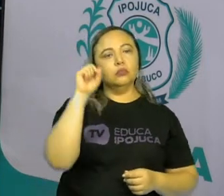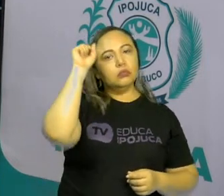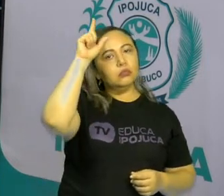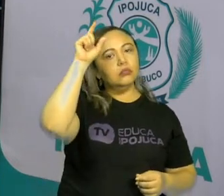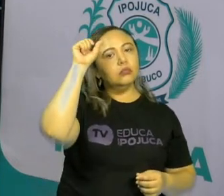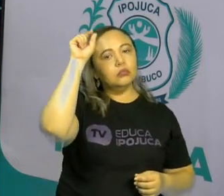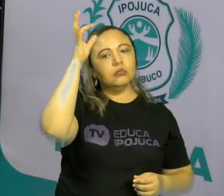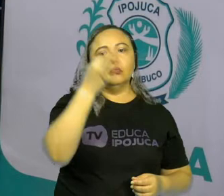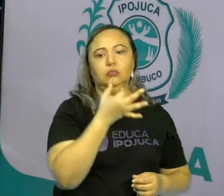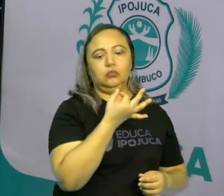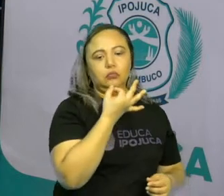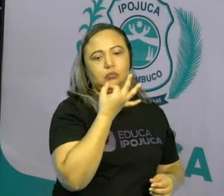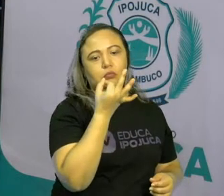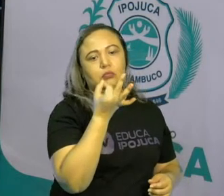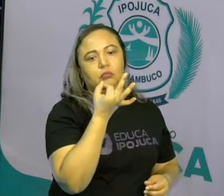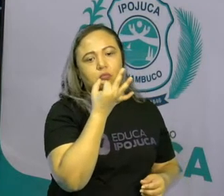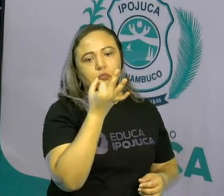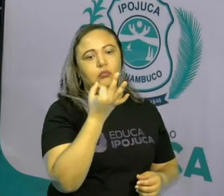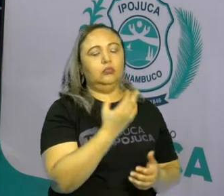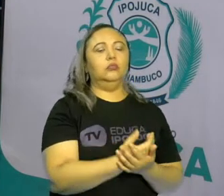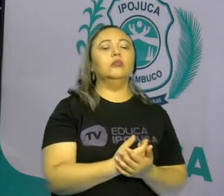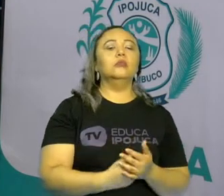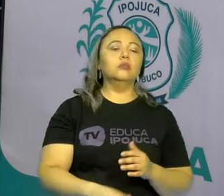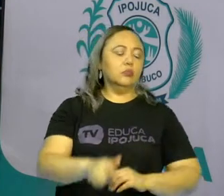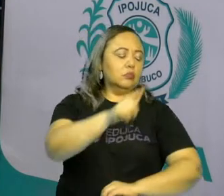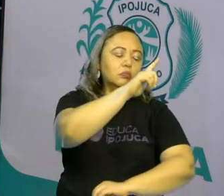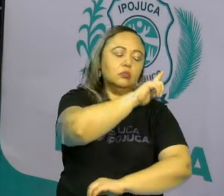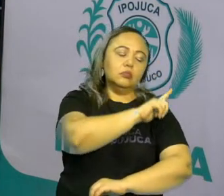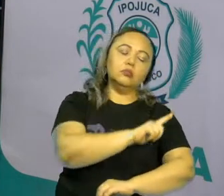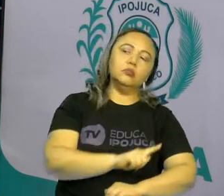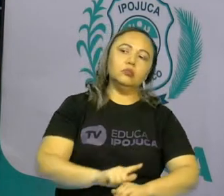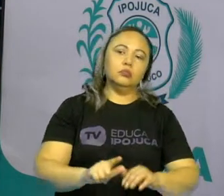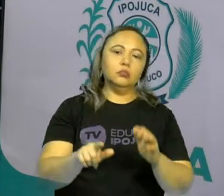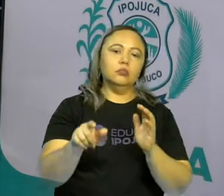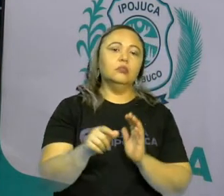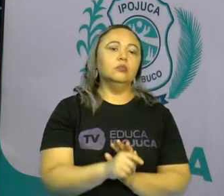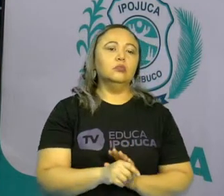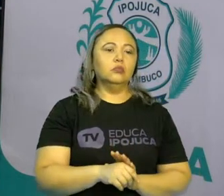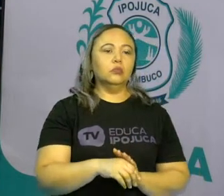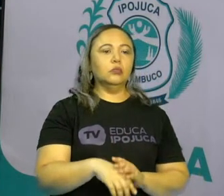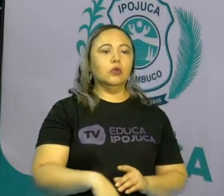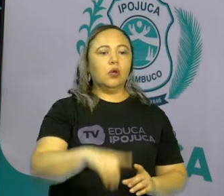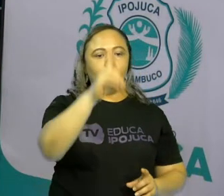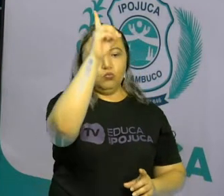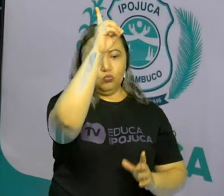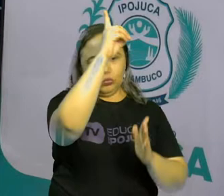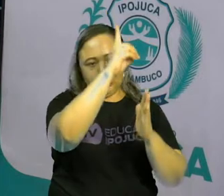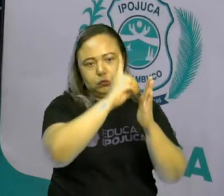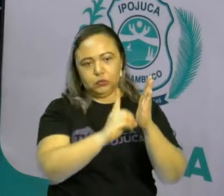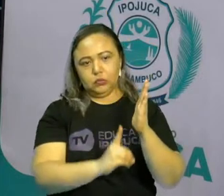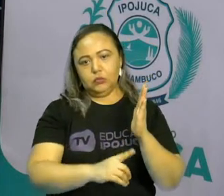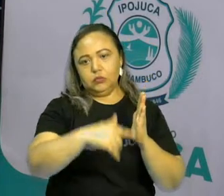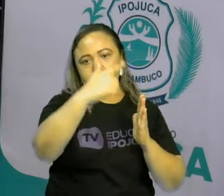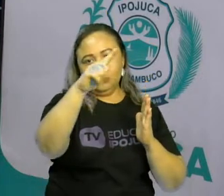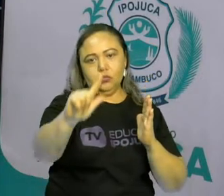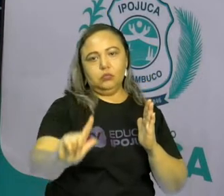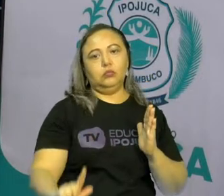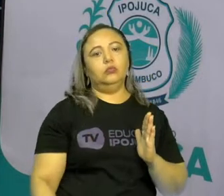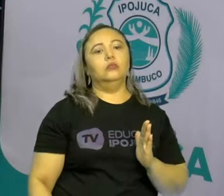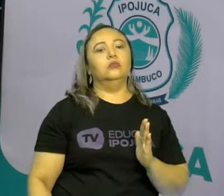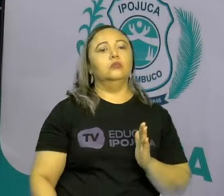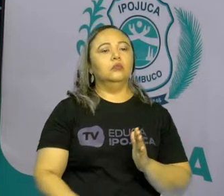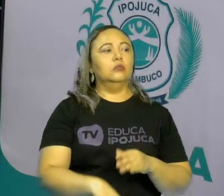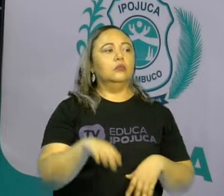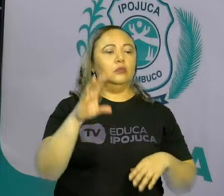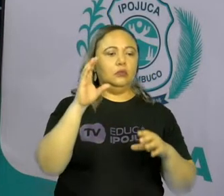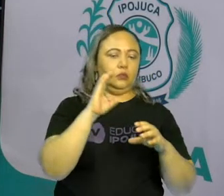a respeitar o direito do outro e o meu direito também. Então, através